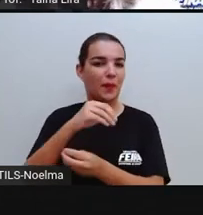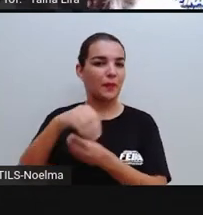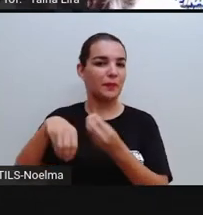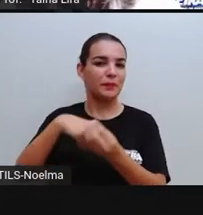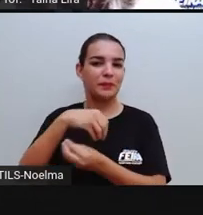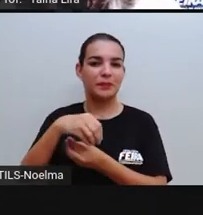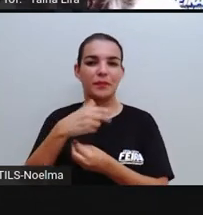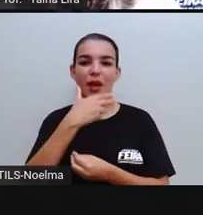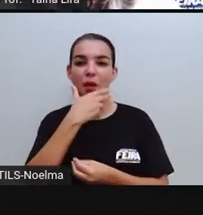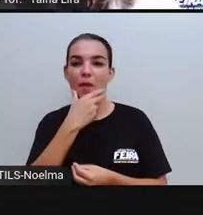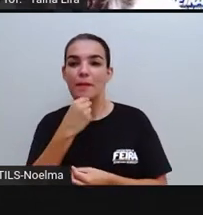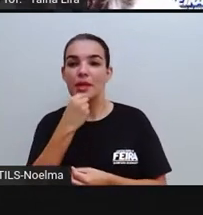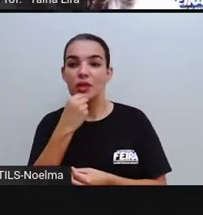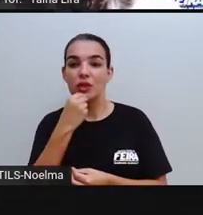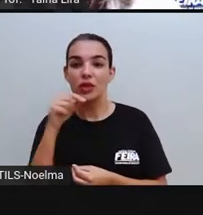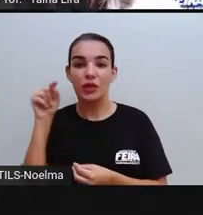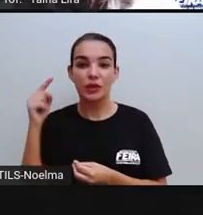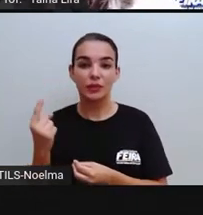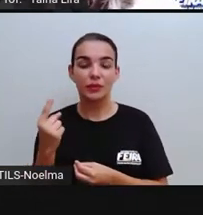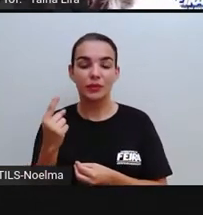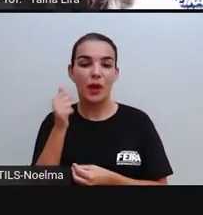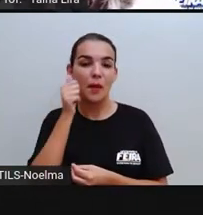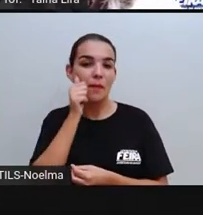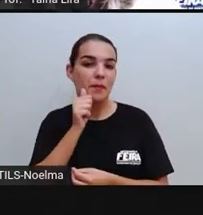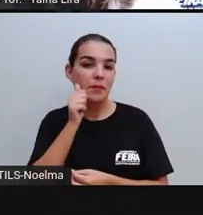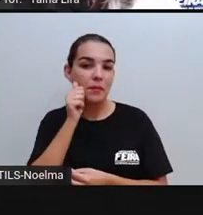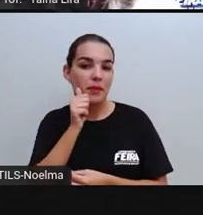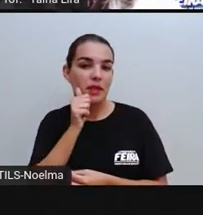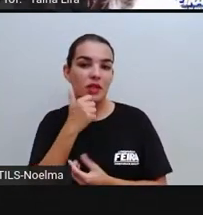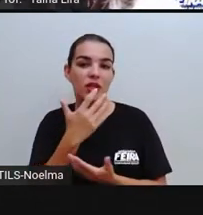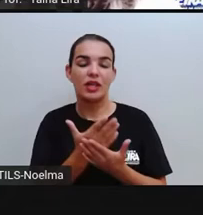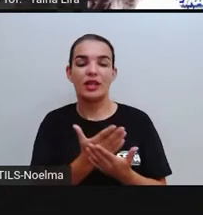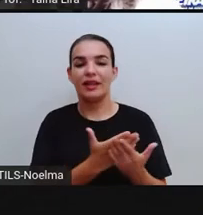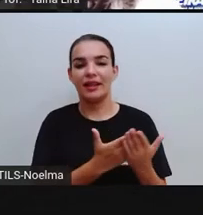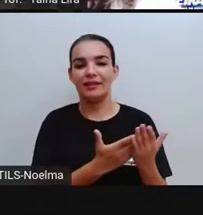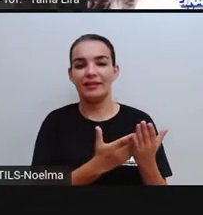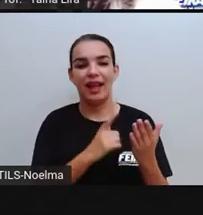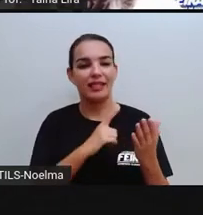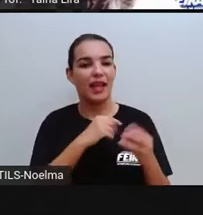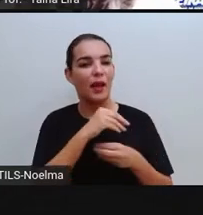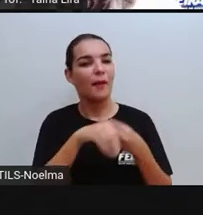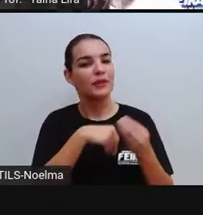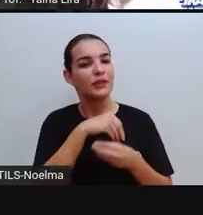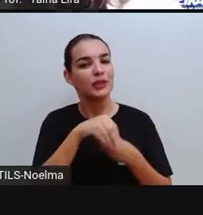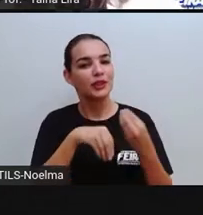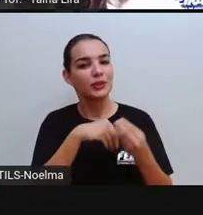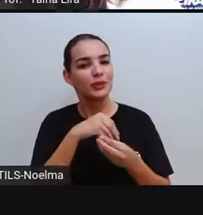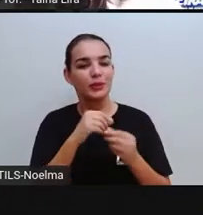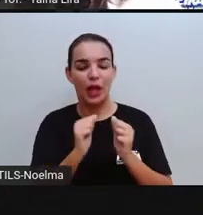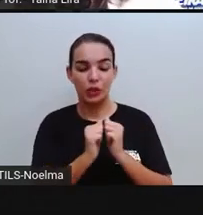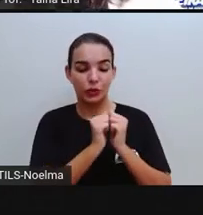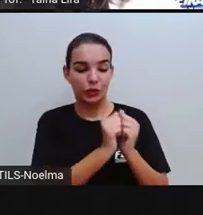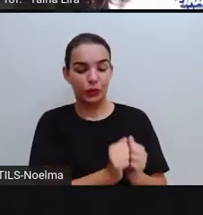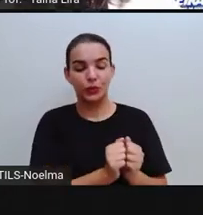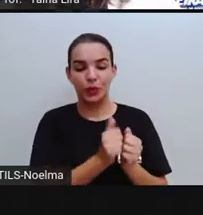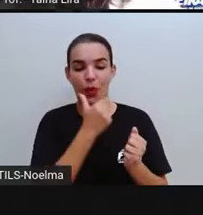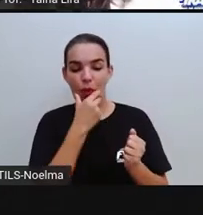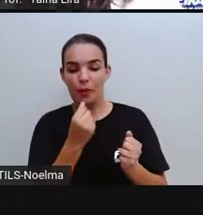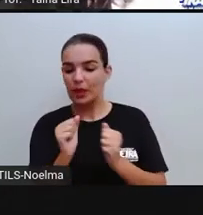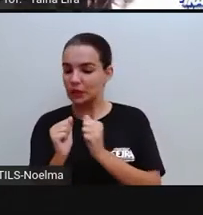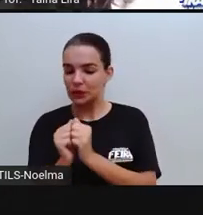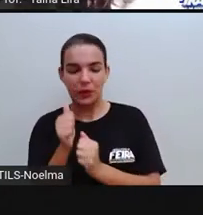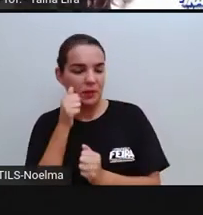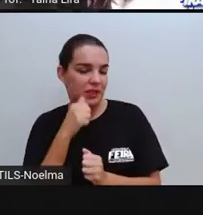gente tem um menino aqui nesse canto, a gente tem um menino aqui, aqui a gente tem uma menina bem de junto desse menino,